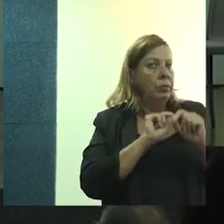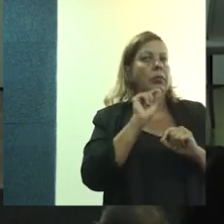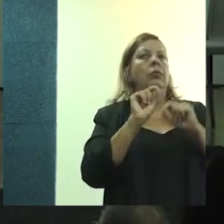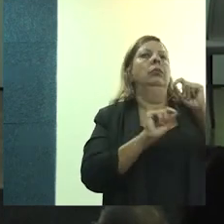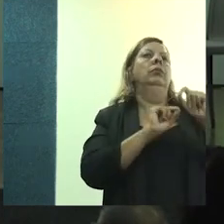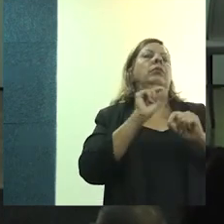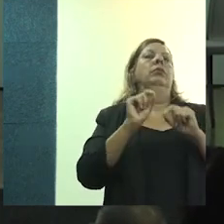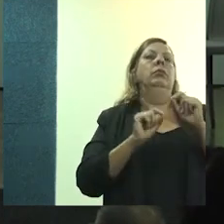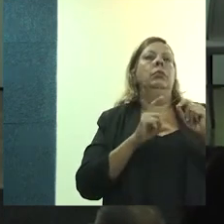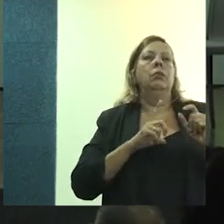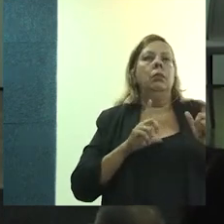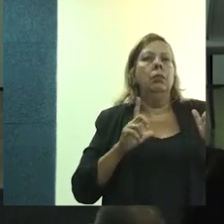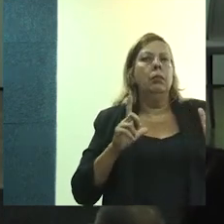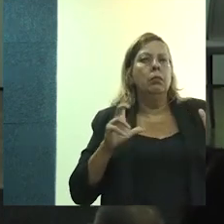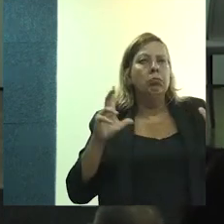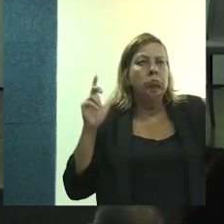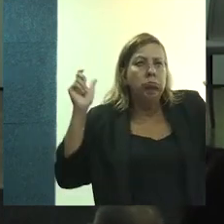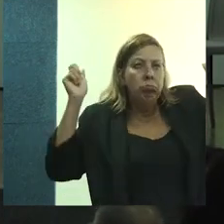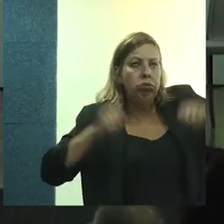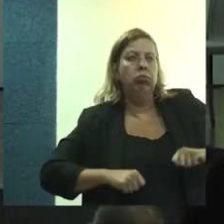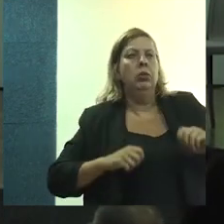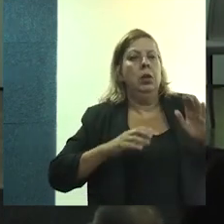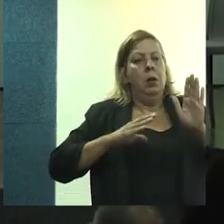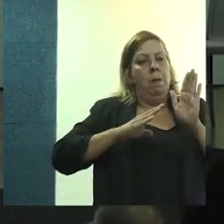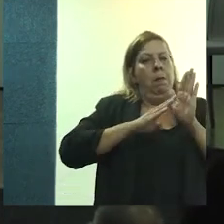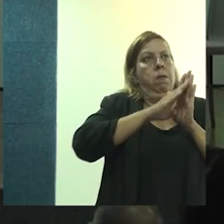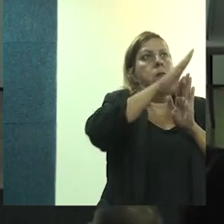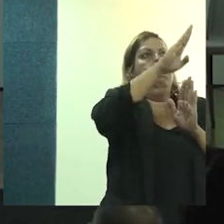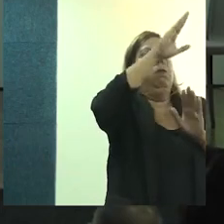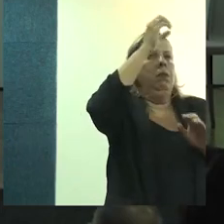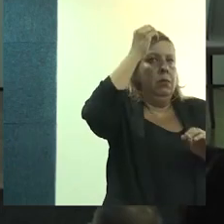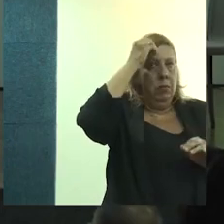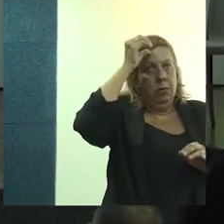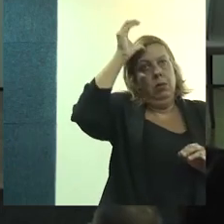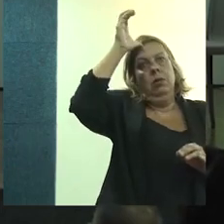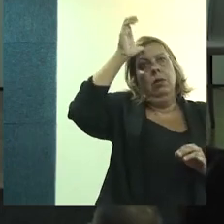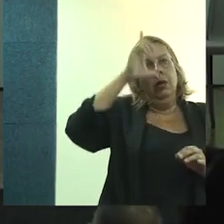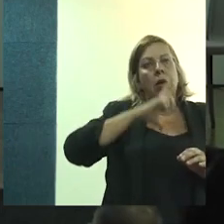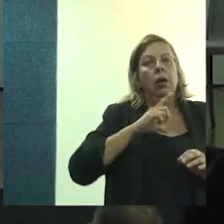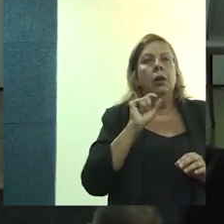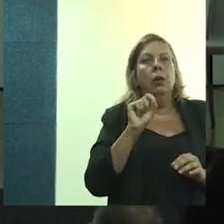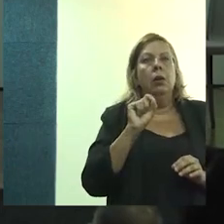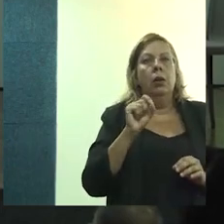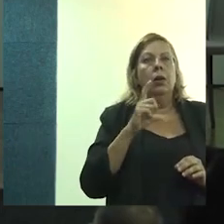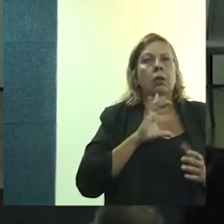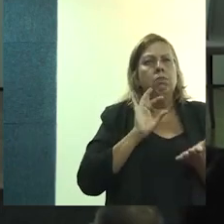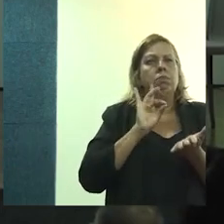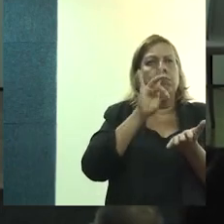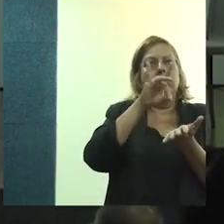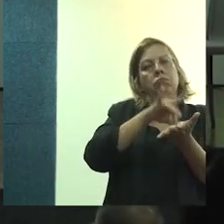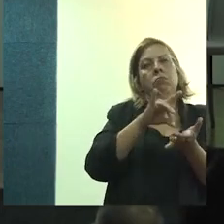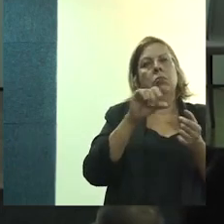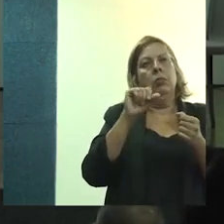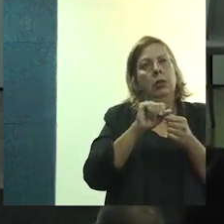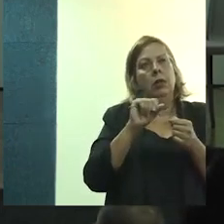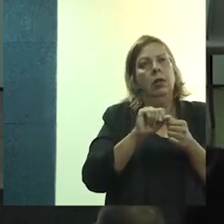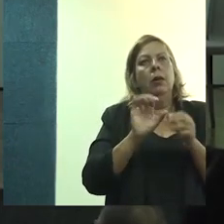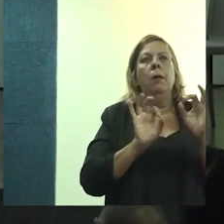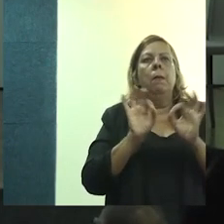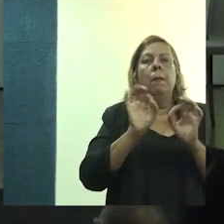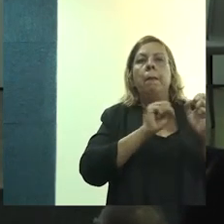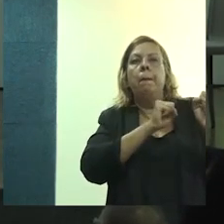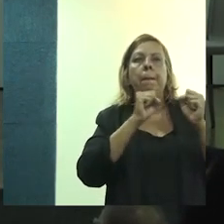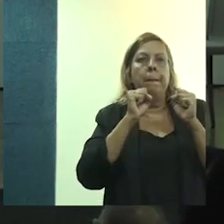potência muito grande em termos de conhecimento, em termos de realizações,